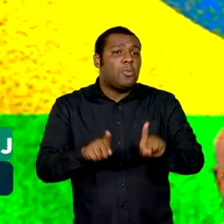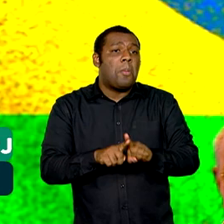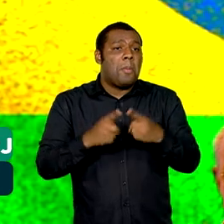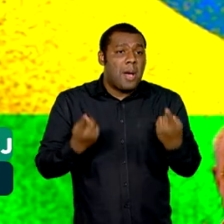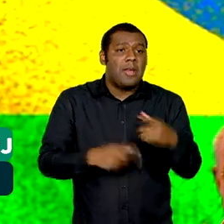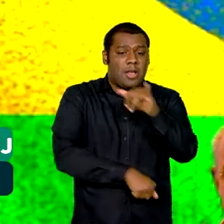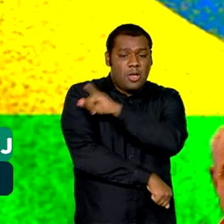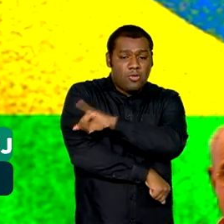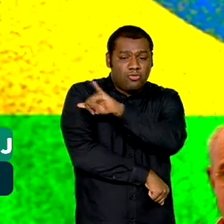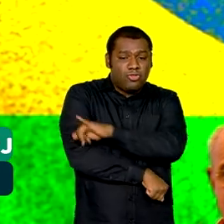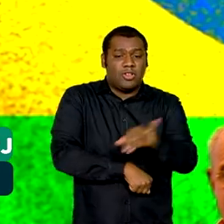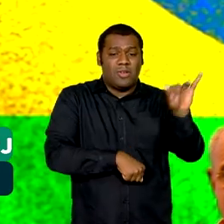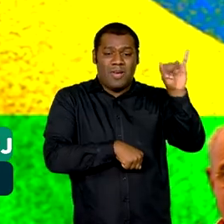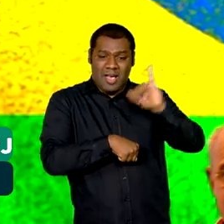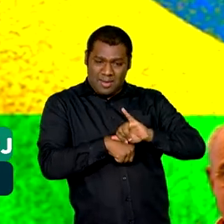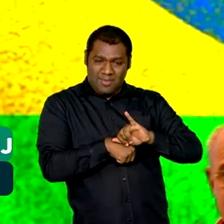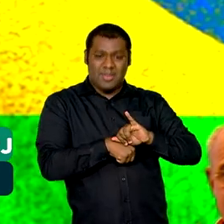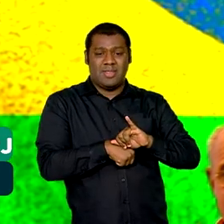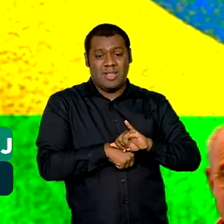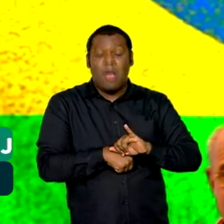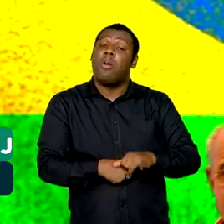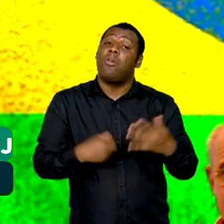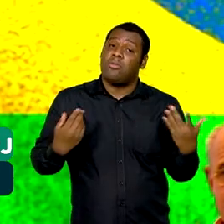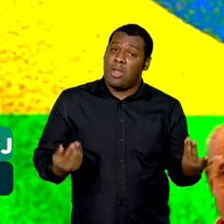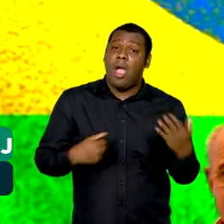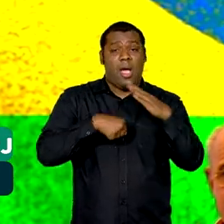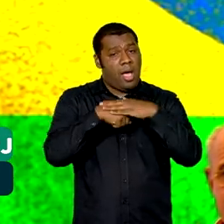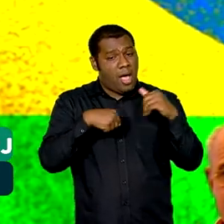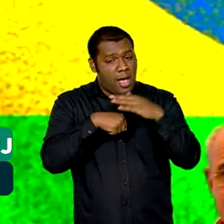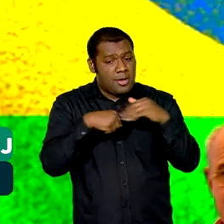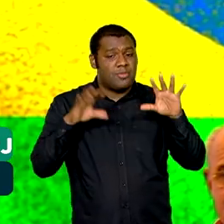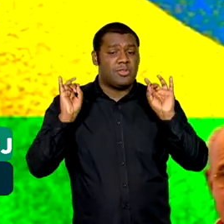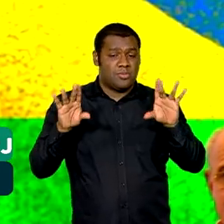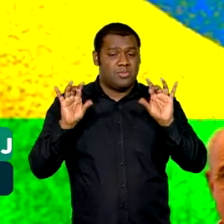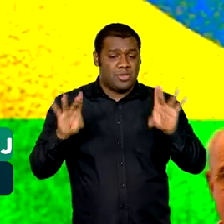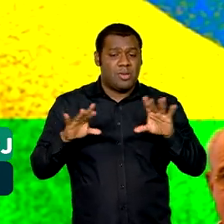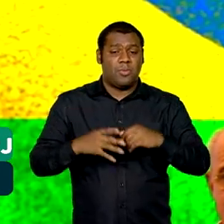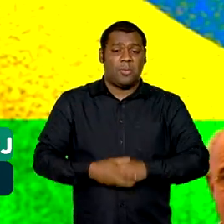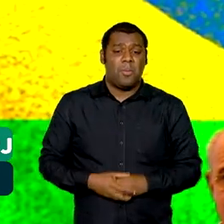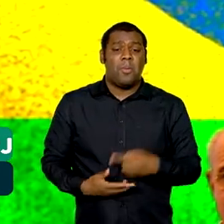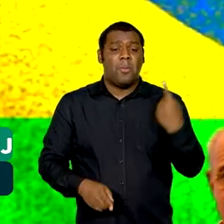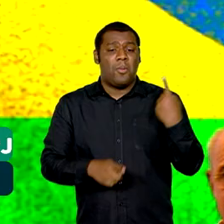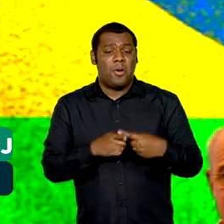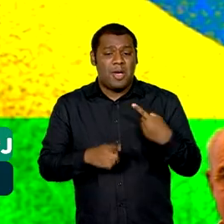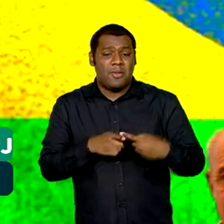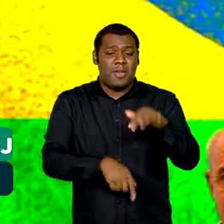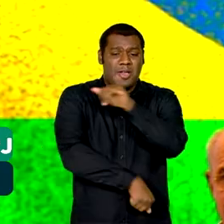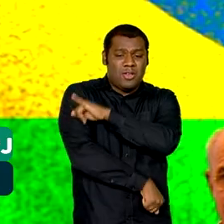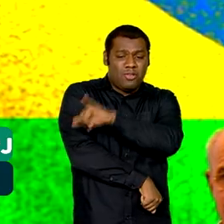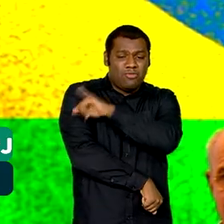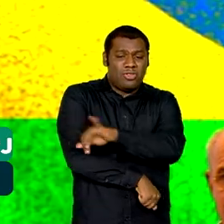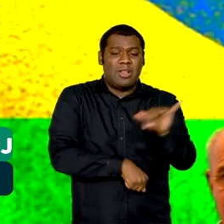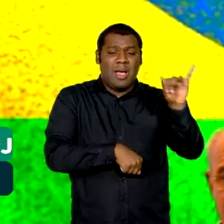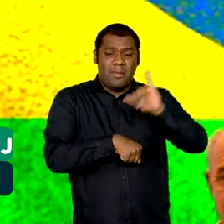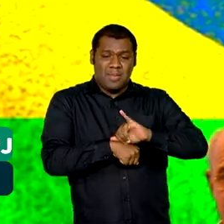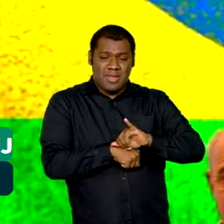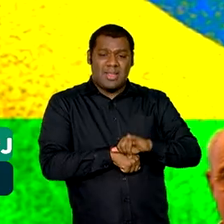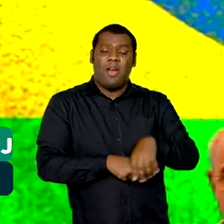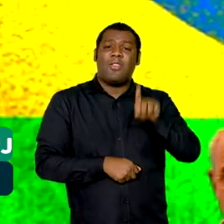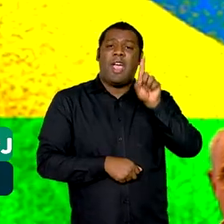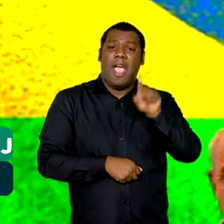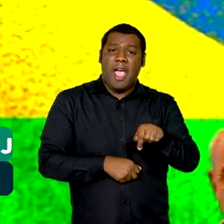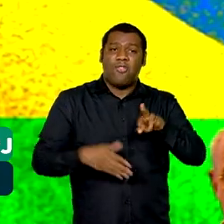tem que ser cuidado de uma forma muito especial, porque, além de tudo, o Rio de Janeiro é o cartão